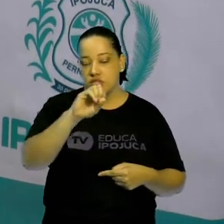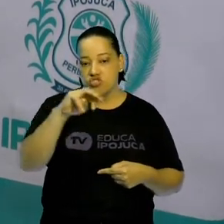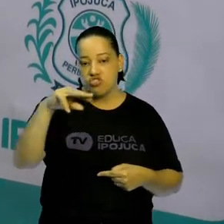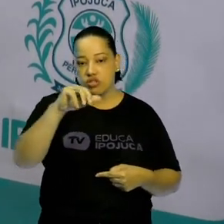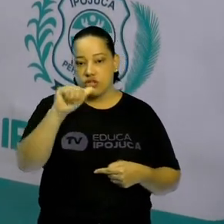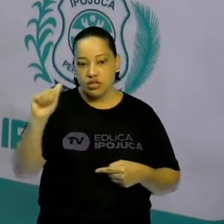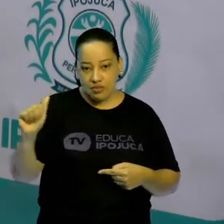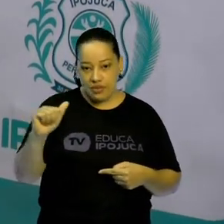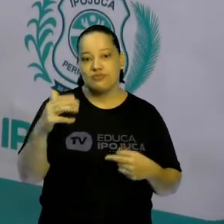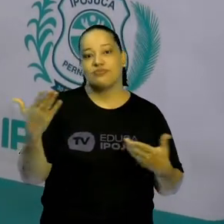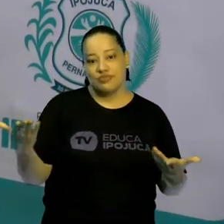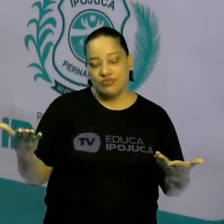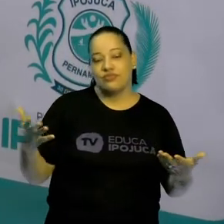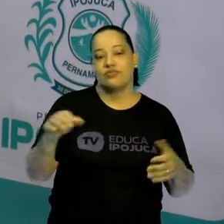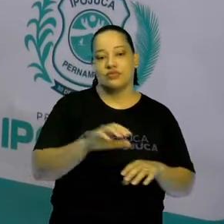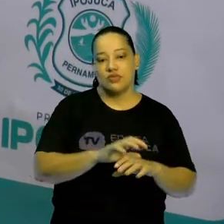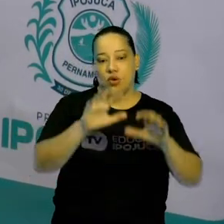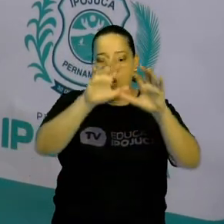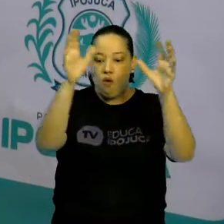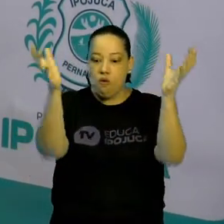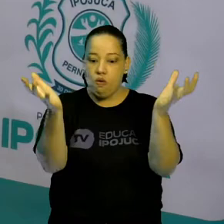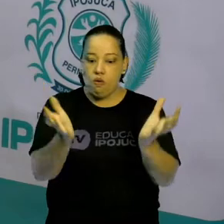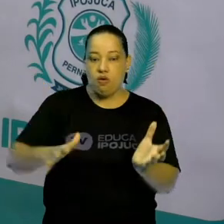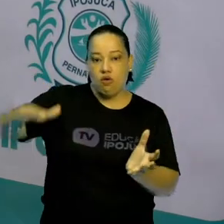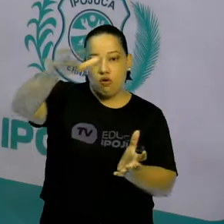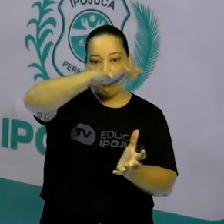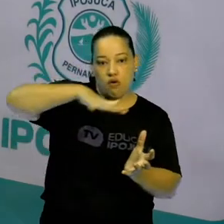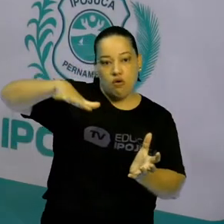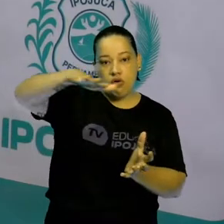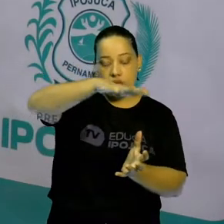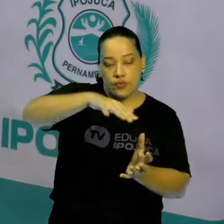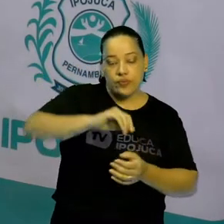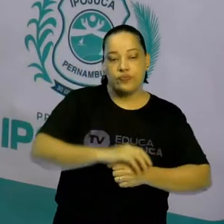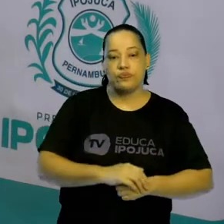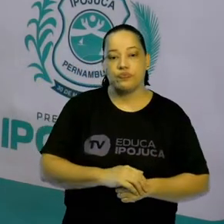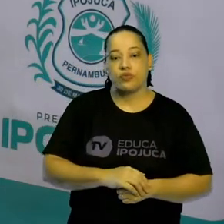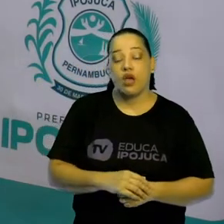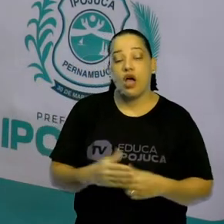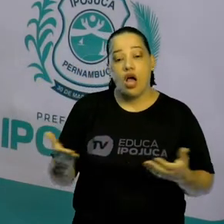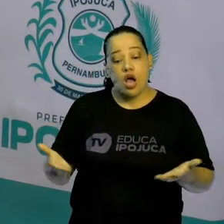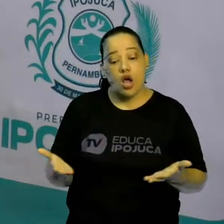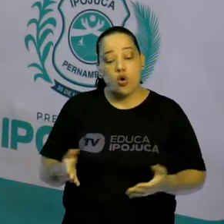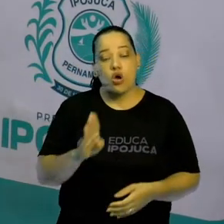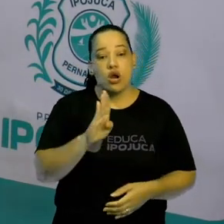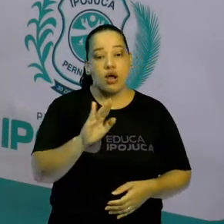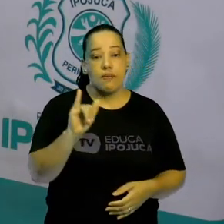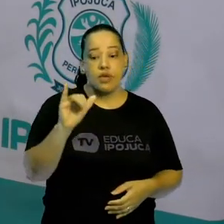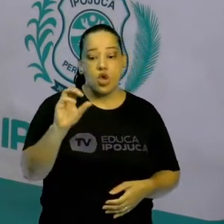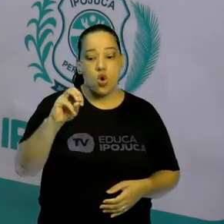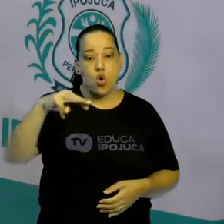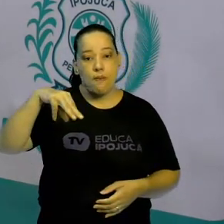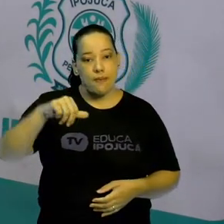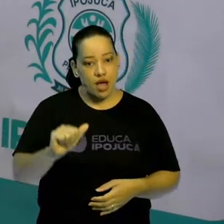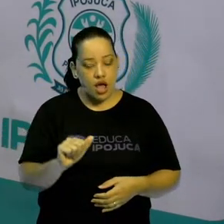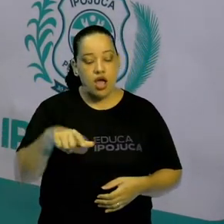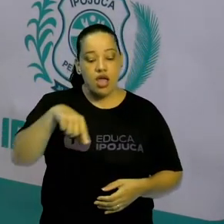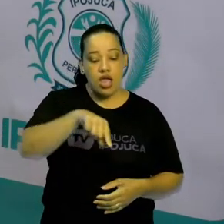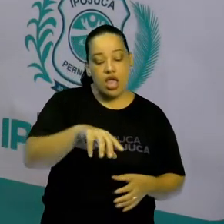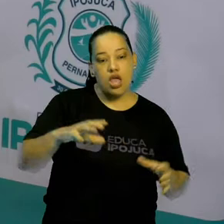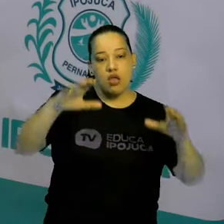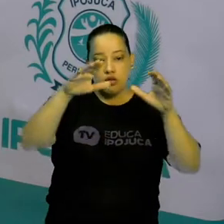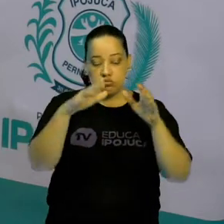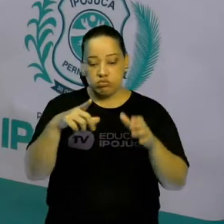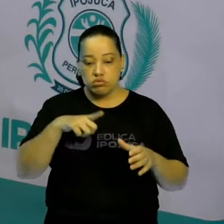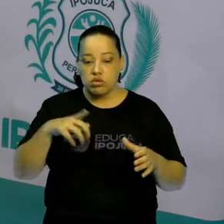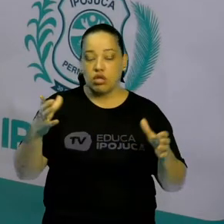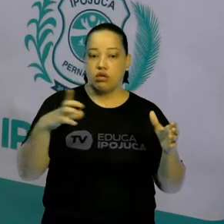que é o que a gente vai trabalhar hoje de uma forma mais específica, é exatamente quando a vida animal, ele se